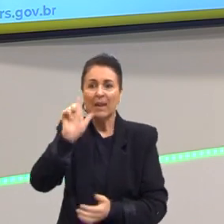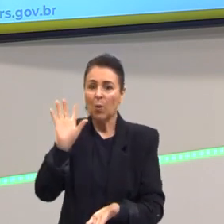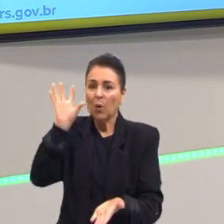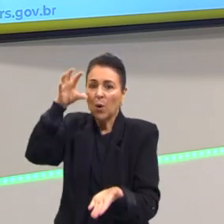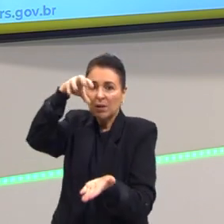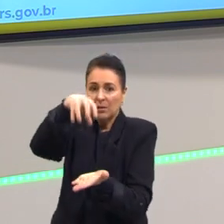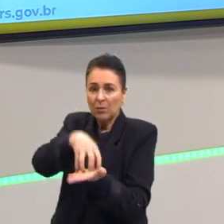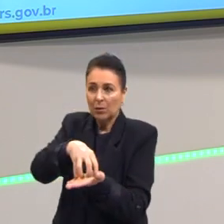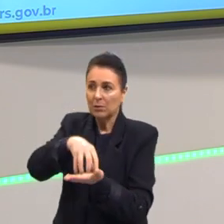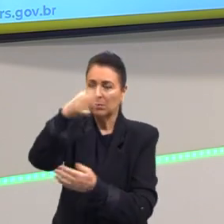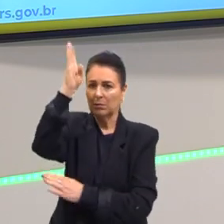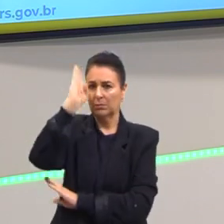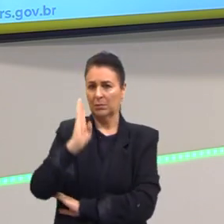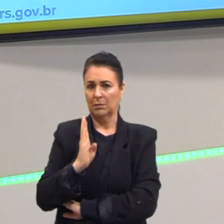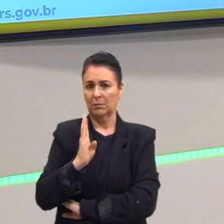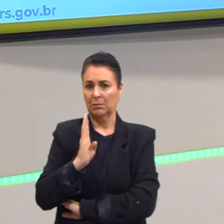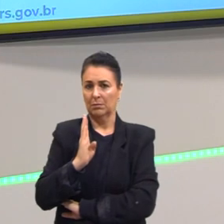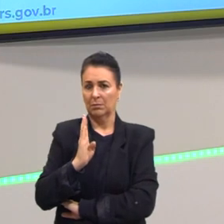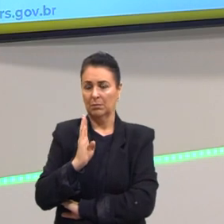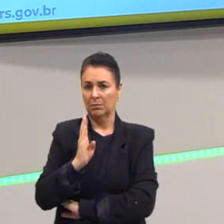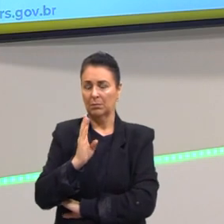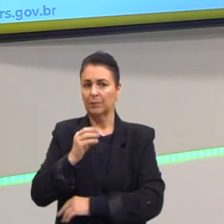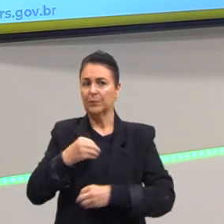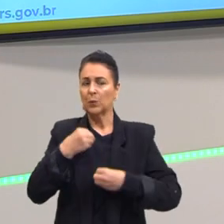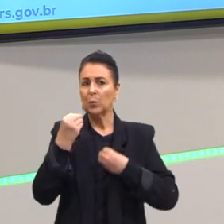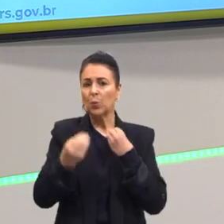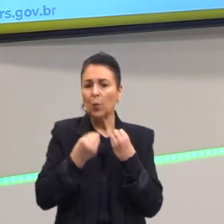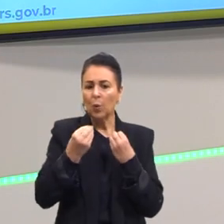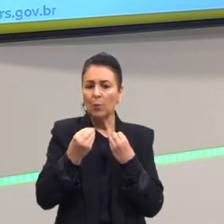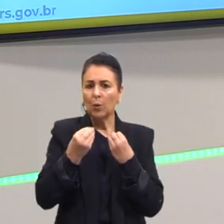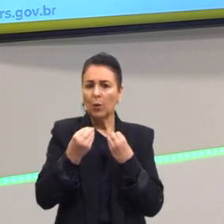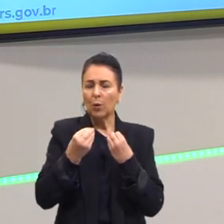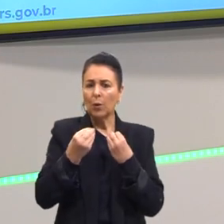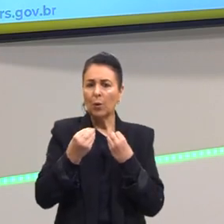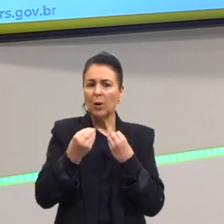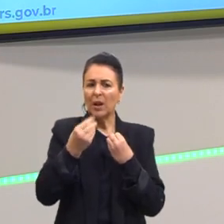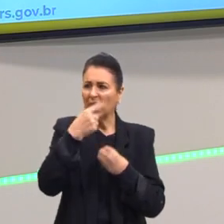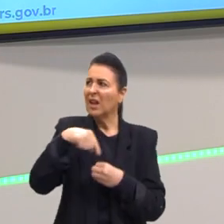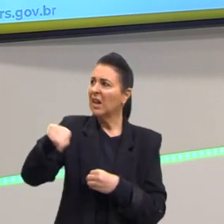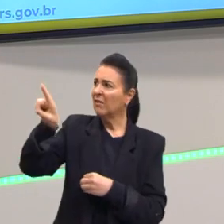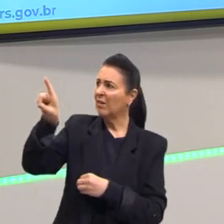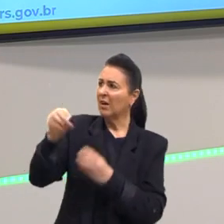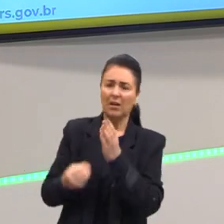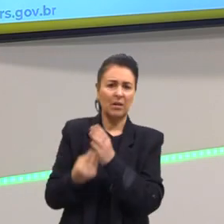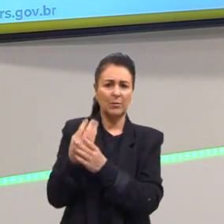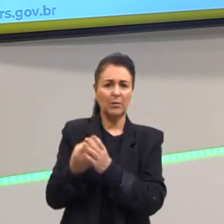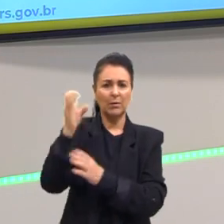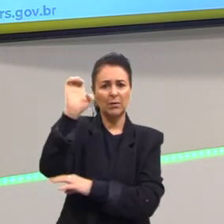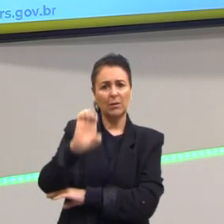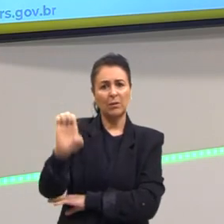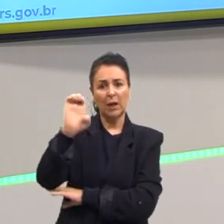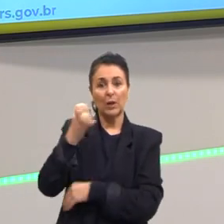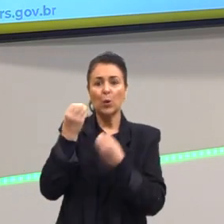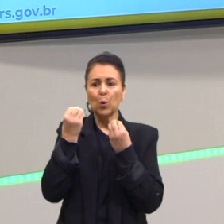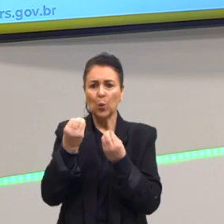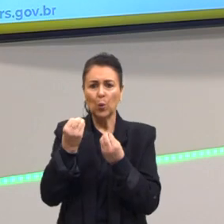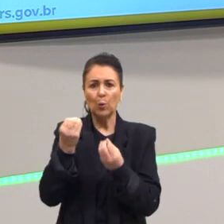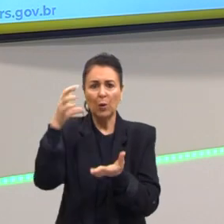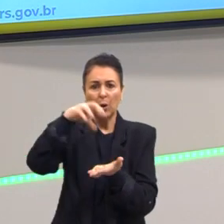De que forma nós iríamos abastecer a Europa de produtos? Como que a colônia,